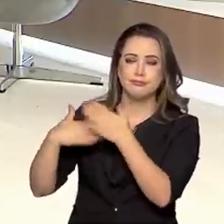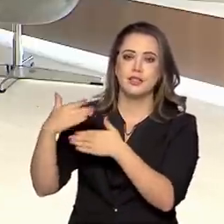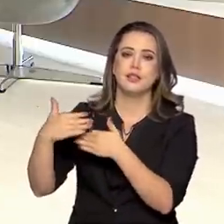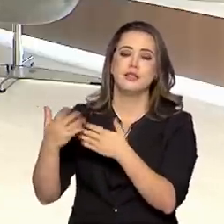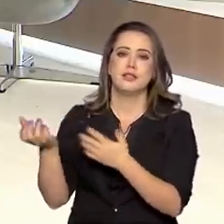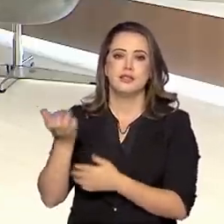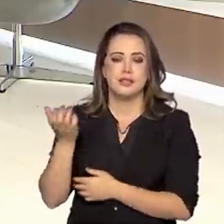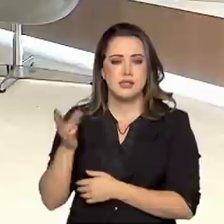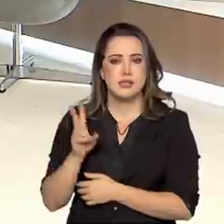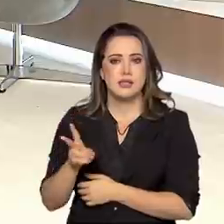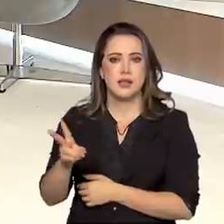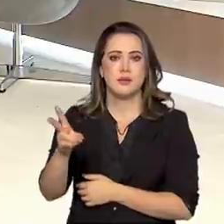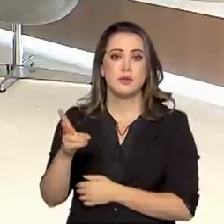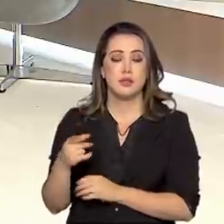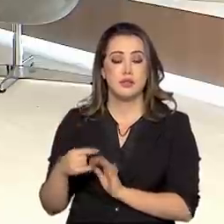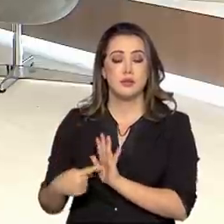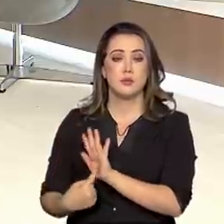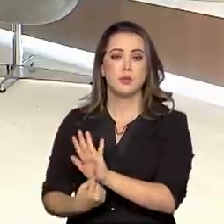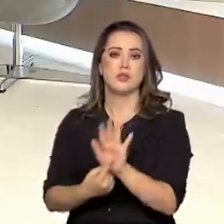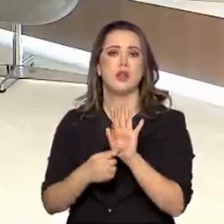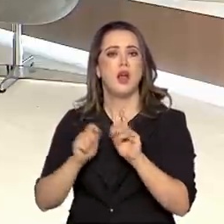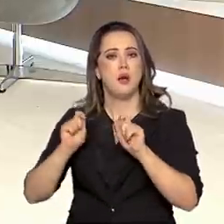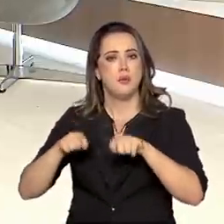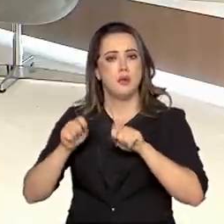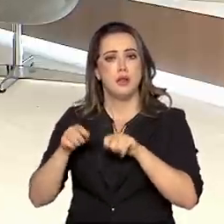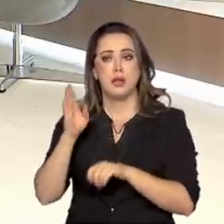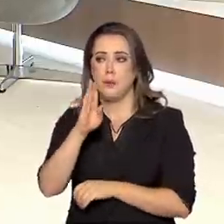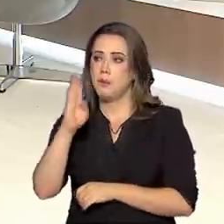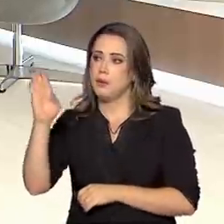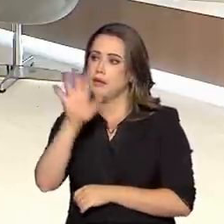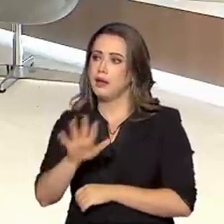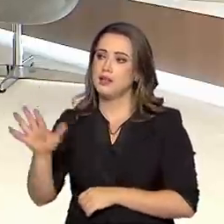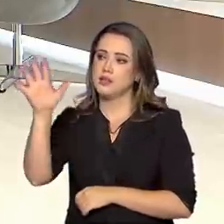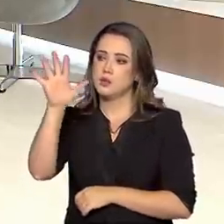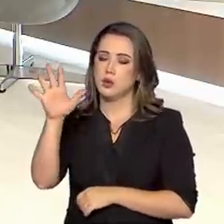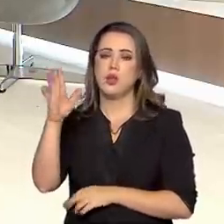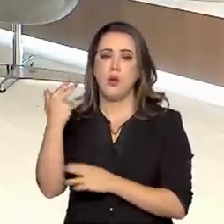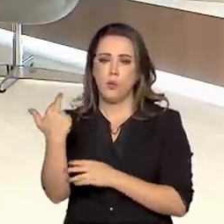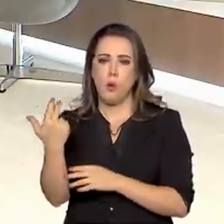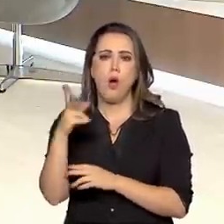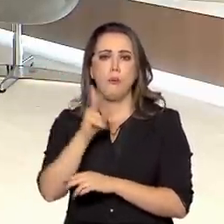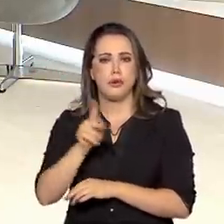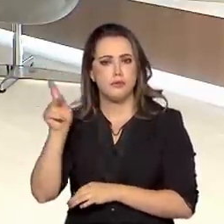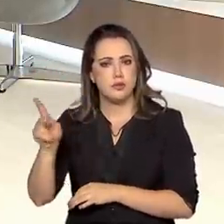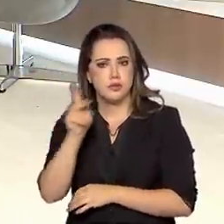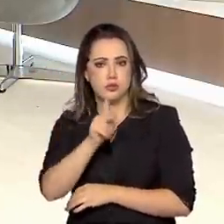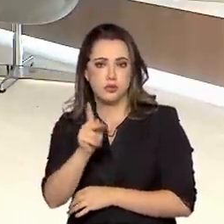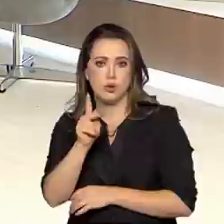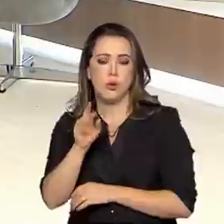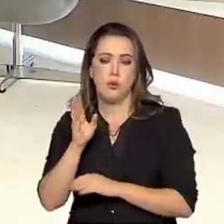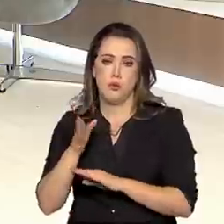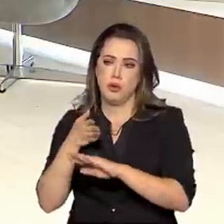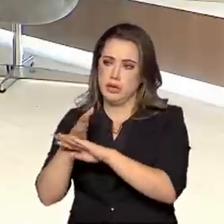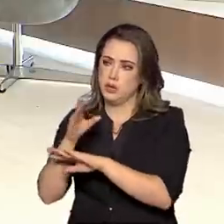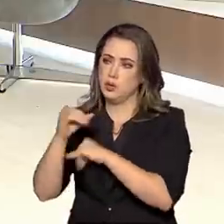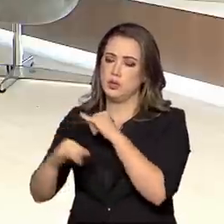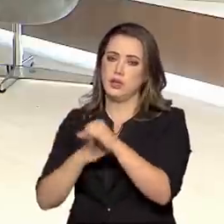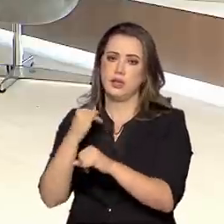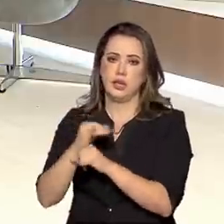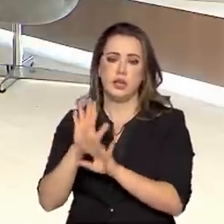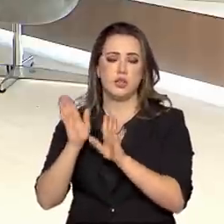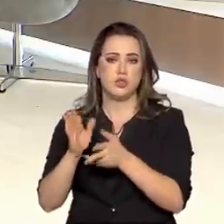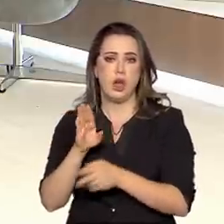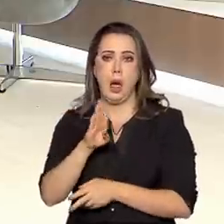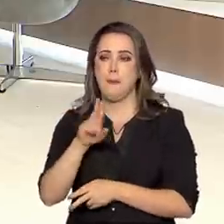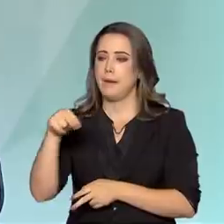uma vocação docente para a Biblioteca Nacional. Não que antes ela não tivesse, né? A Biblioteca Nacional passa já a conversar com a internet faz algum tempo, a BN Digital